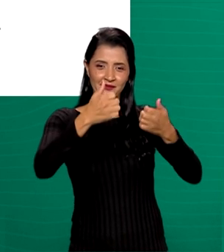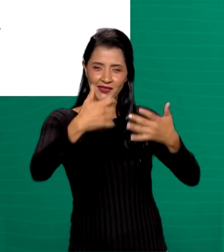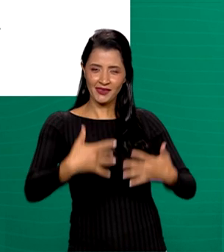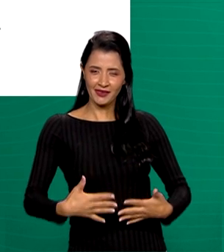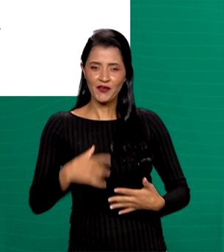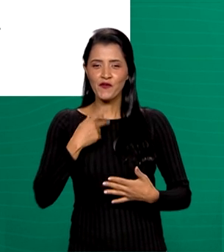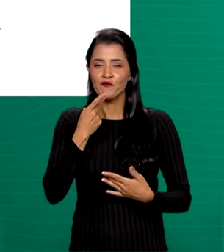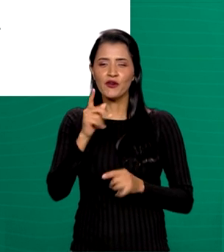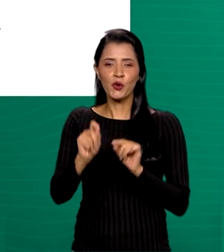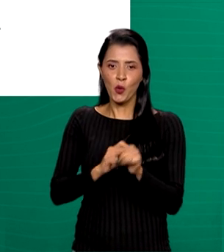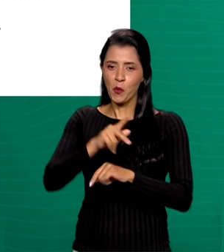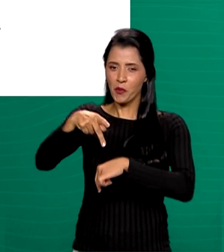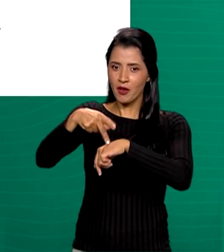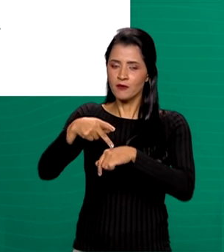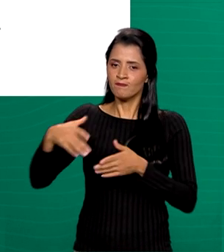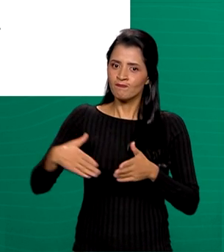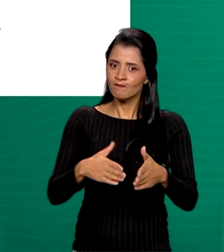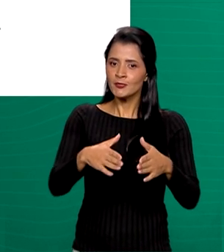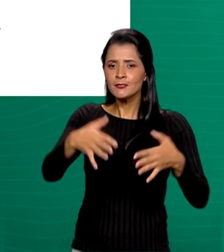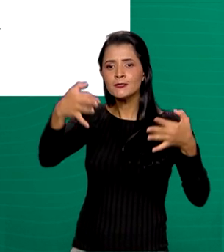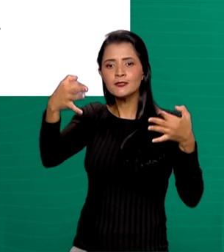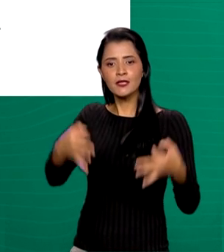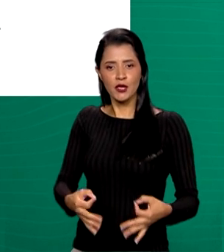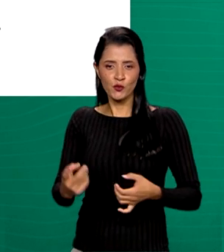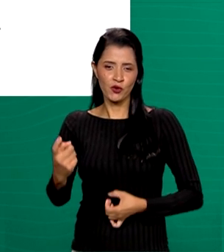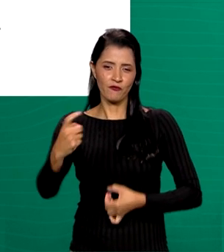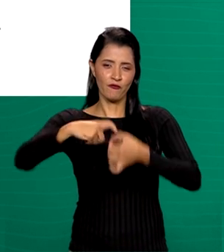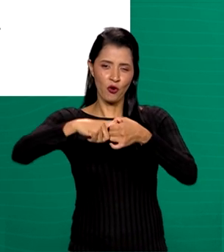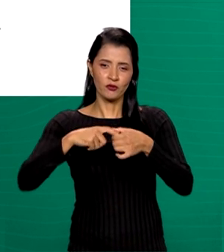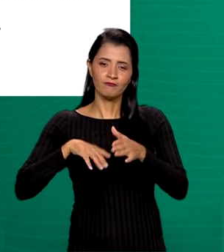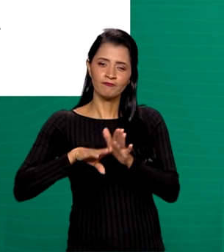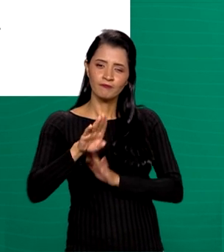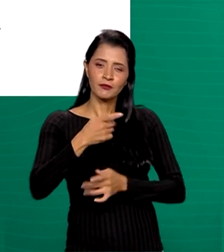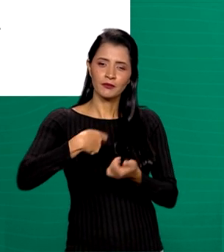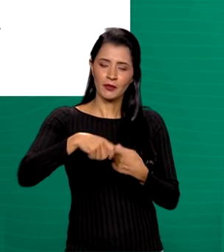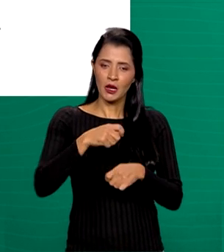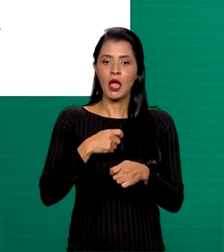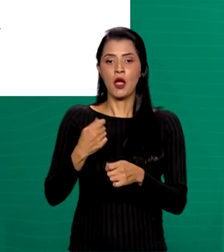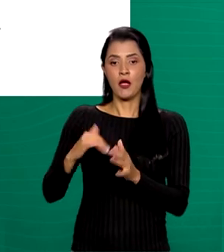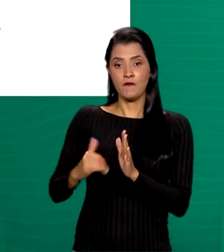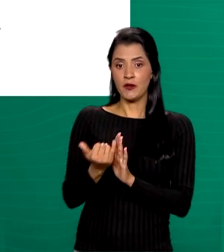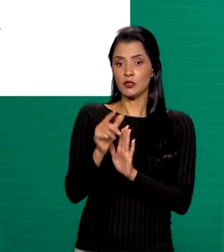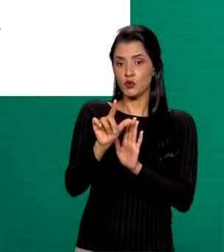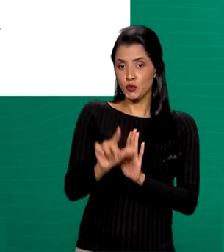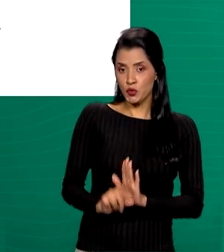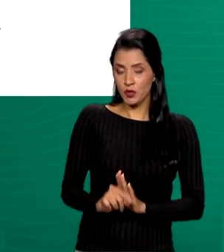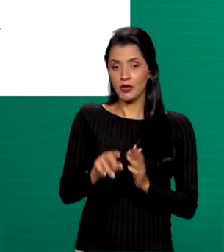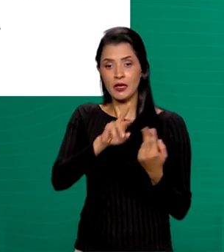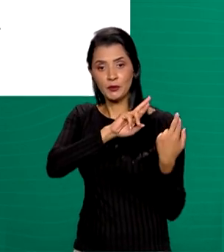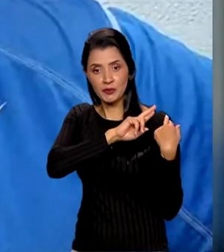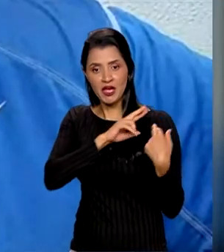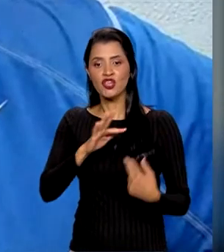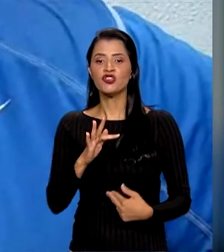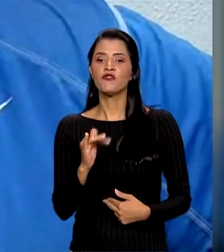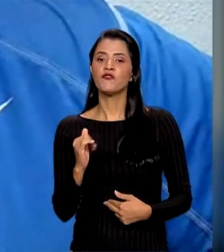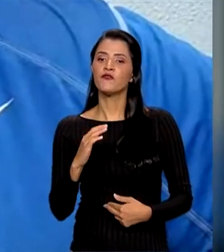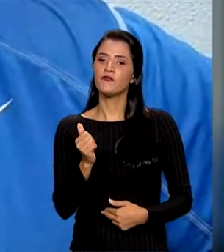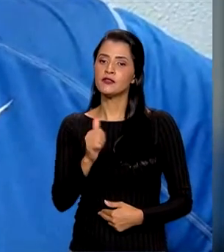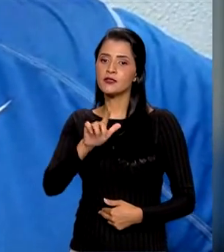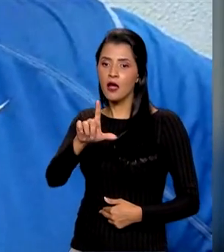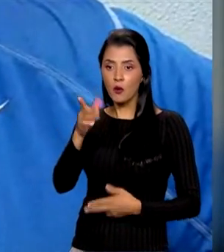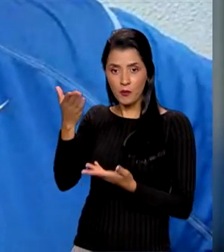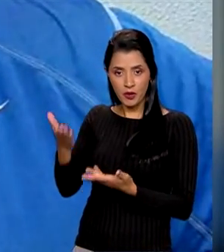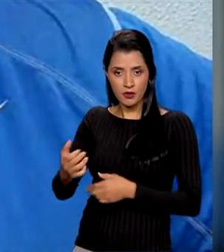Disse que o país está no caminho certo com a retomada do crescimento com queda da inflação e responsabilidade fiscal. Para esse